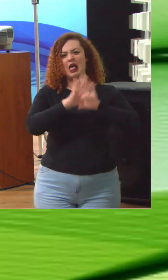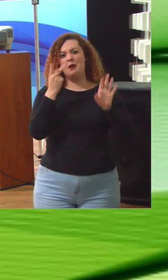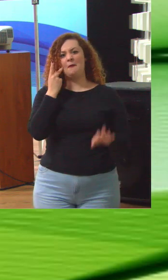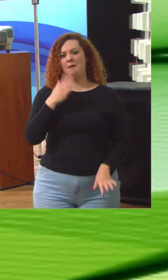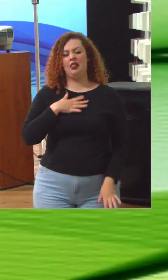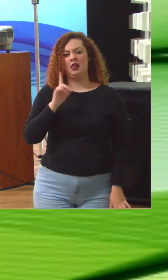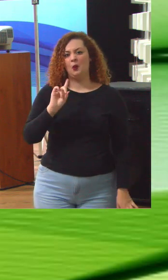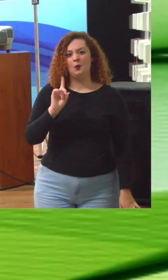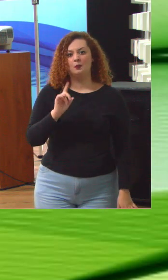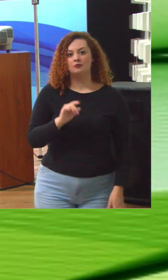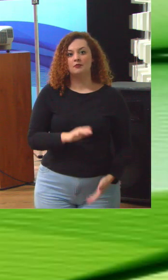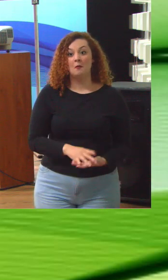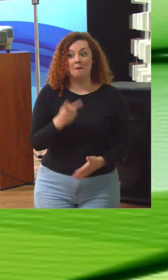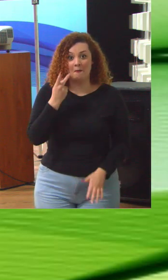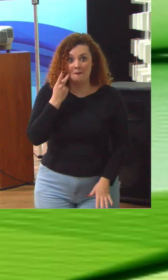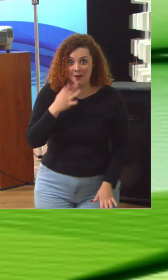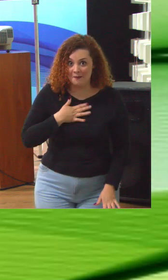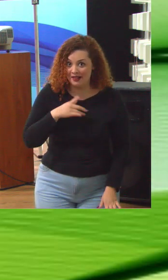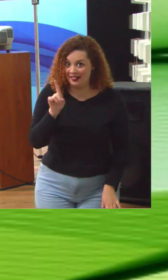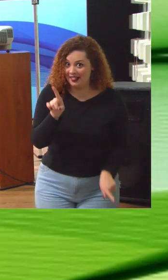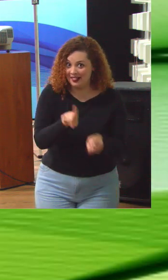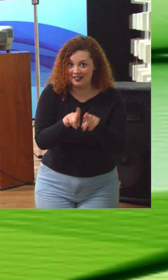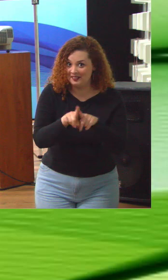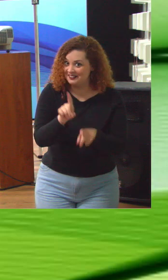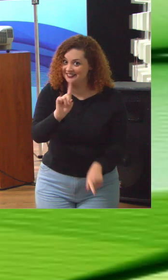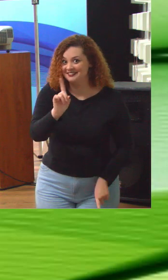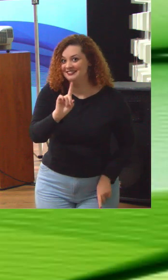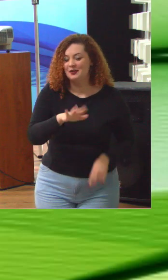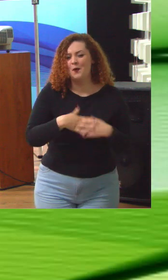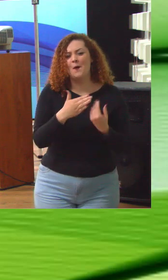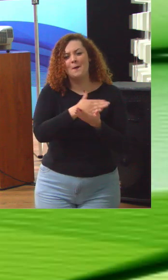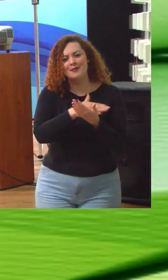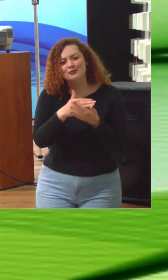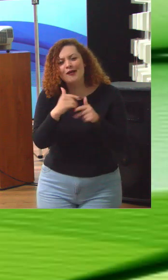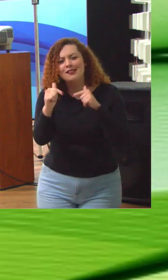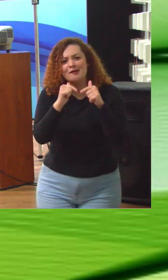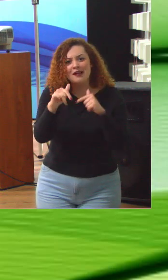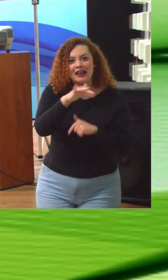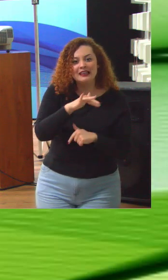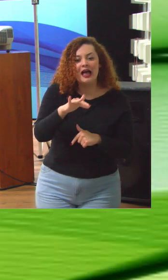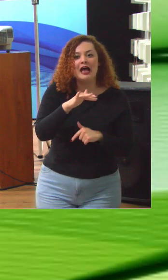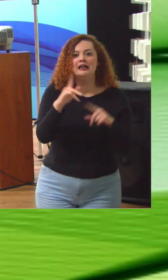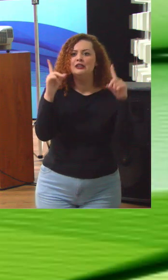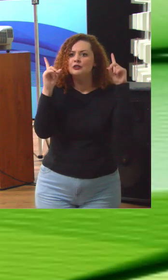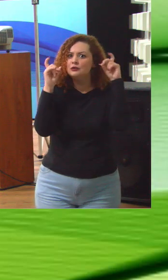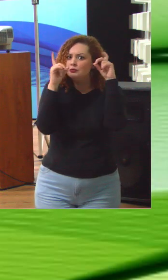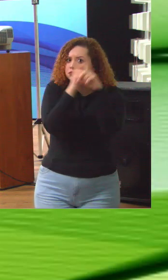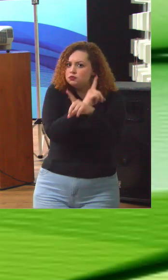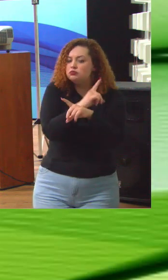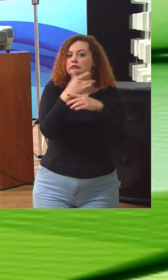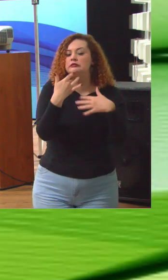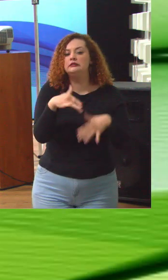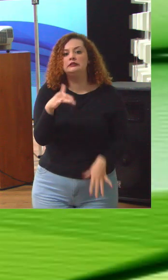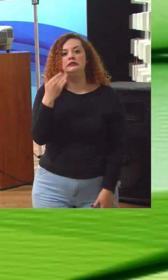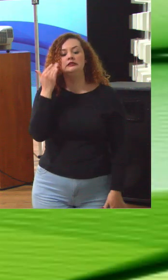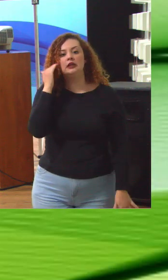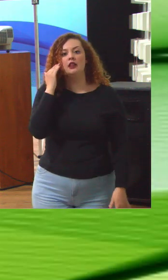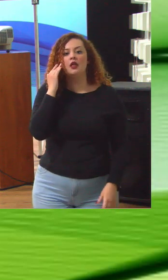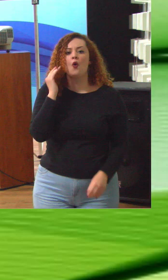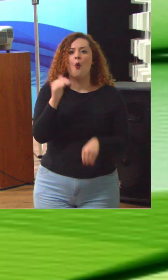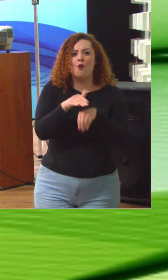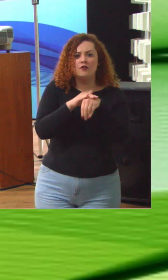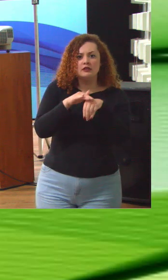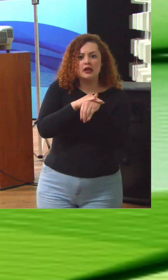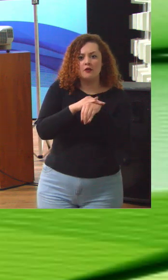nem para mim quando a gente começou a mexer com isso era difícil entender e conversar com as